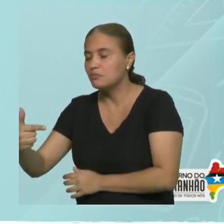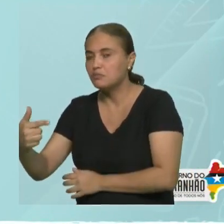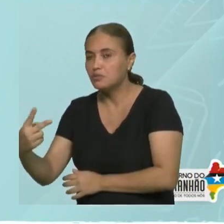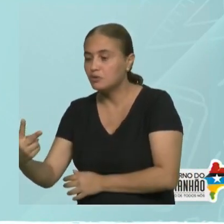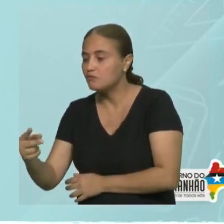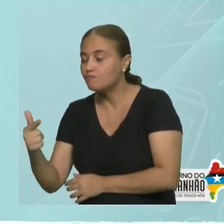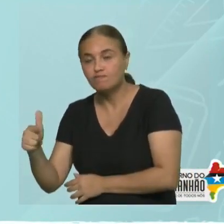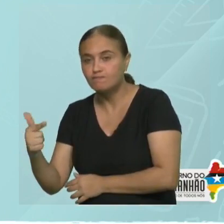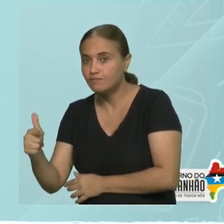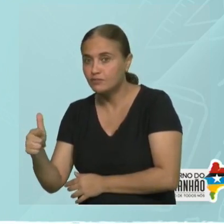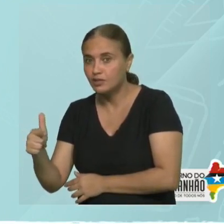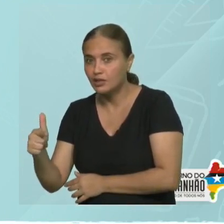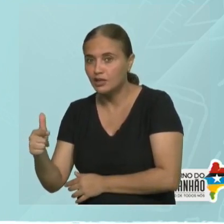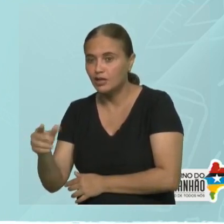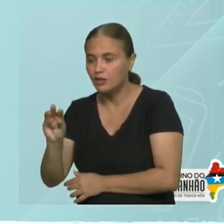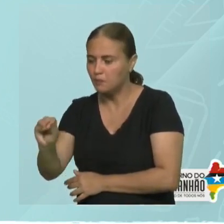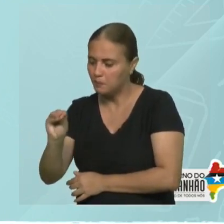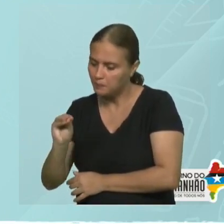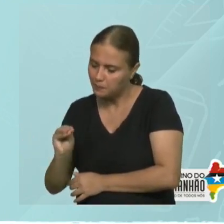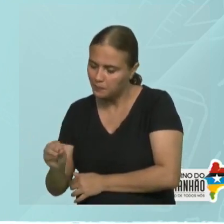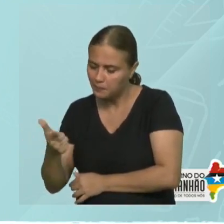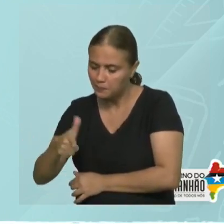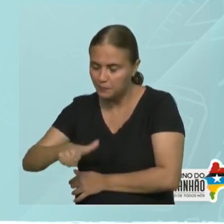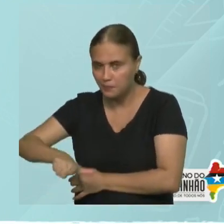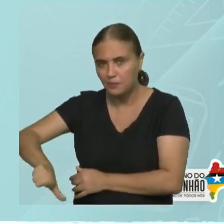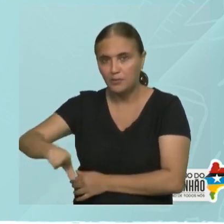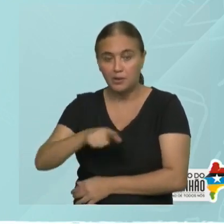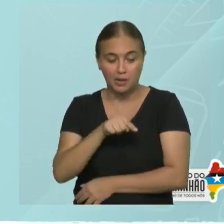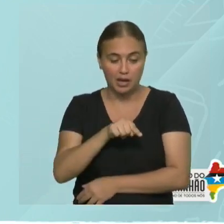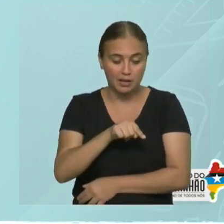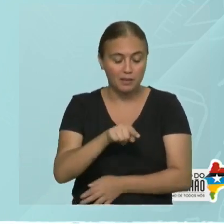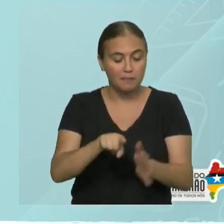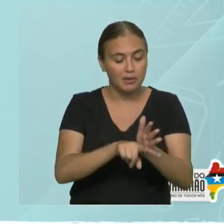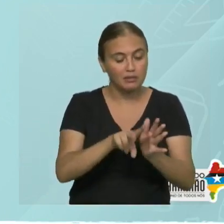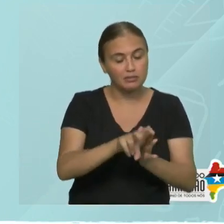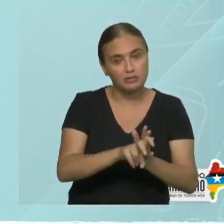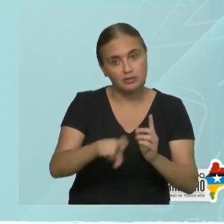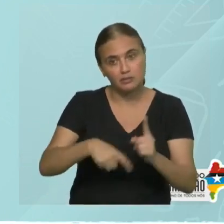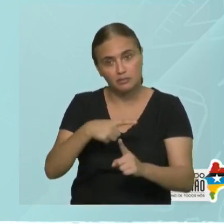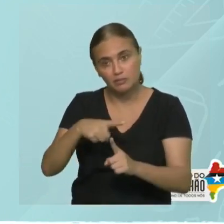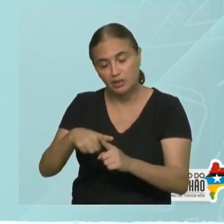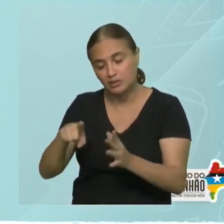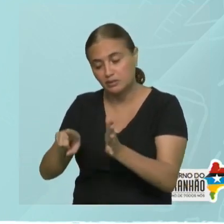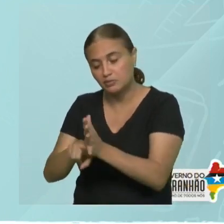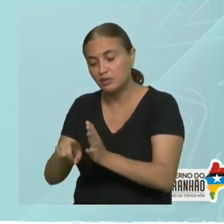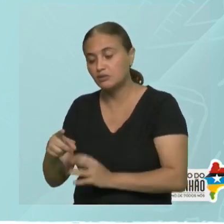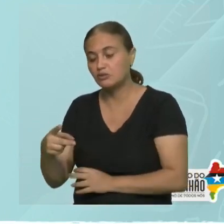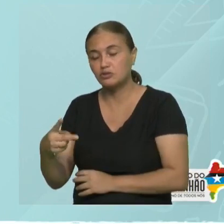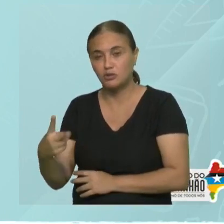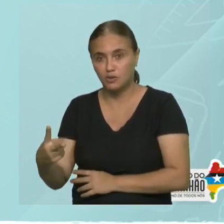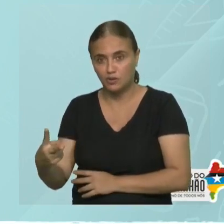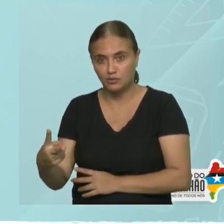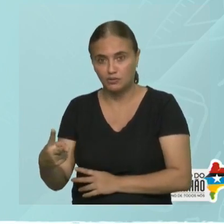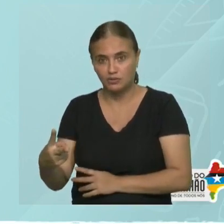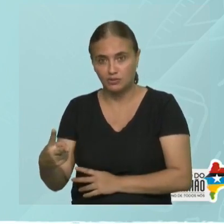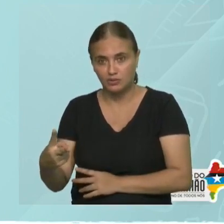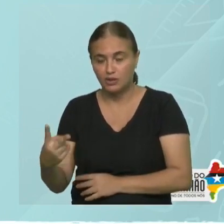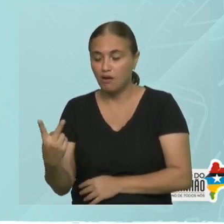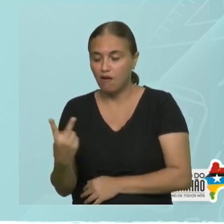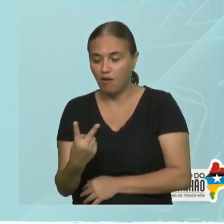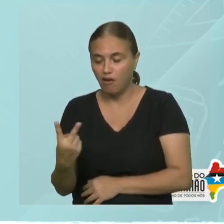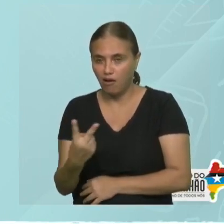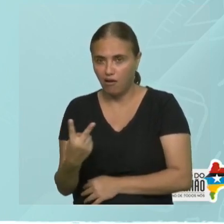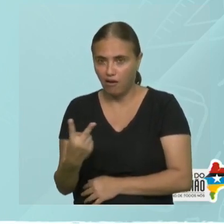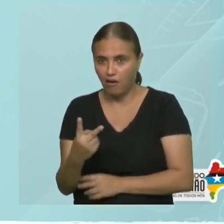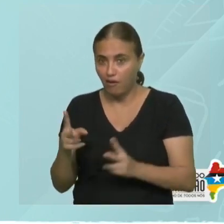Escrevo novamente. Aí, vai ficar menos 5, mais menos 2. Sinais iguais. Conservo o sinal